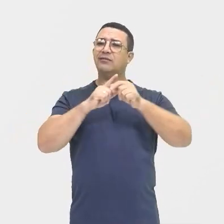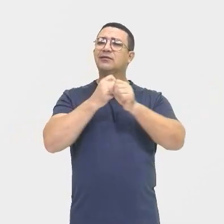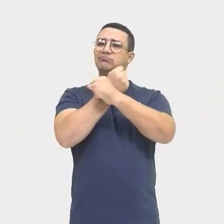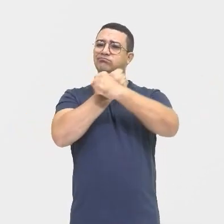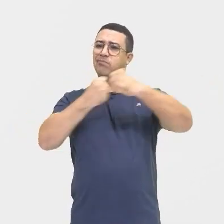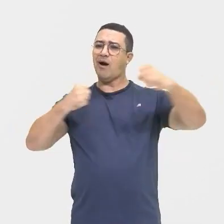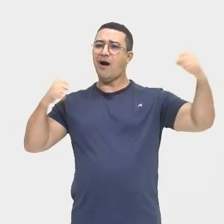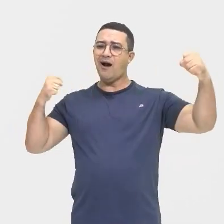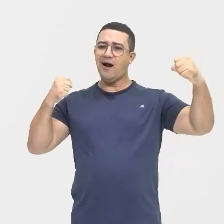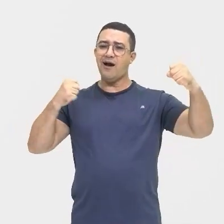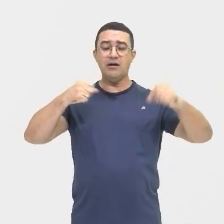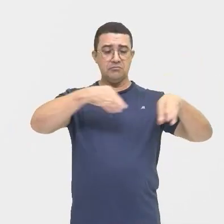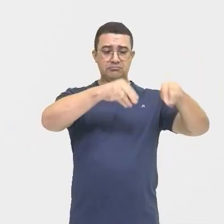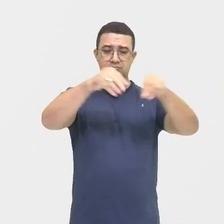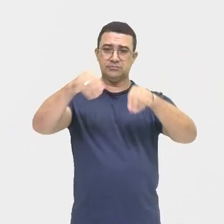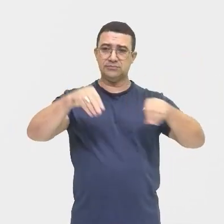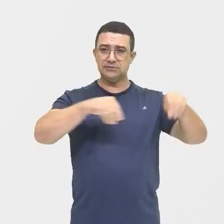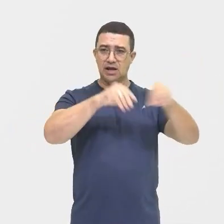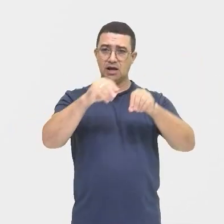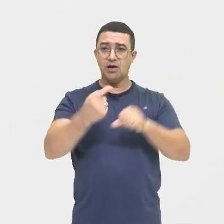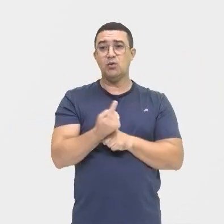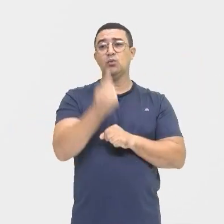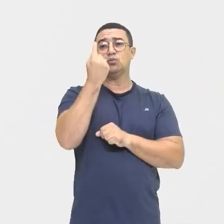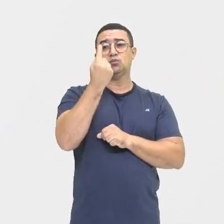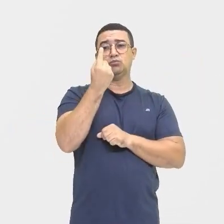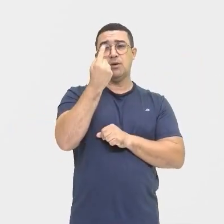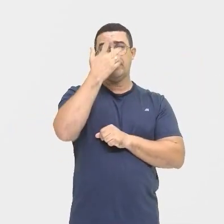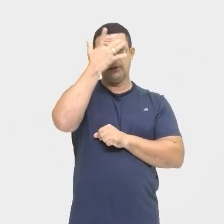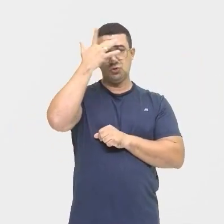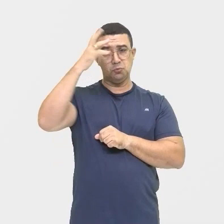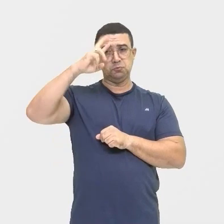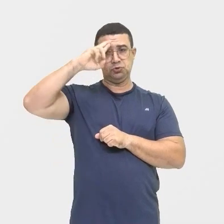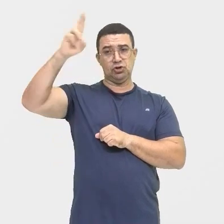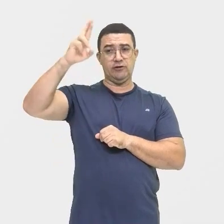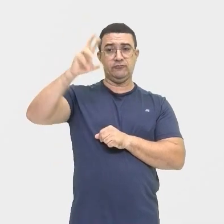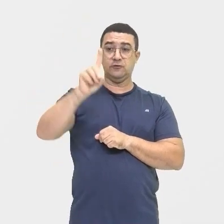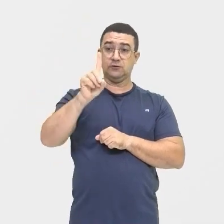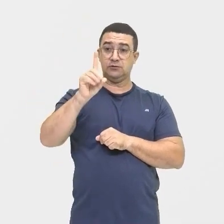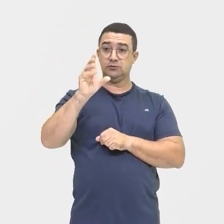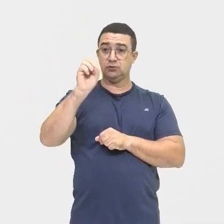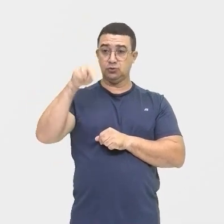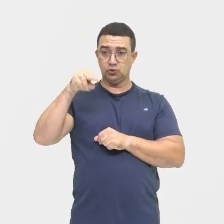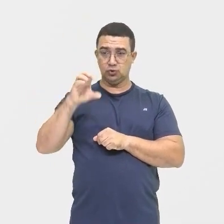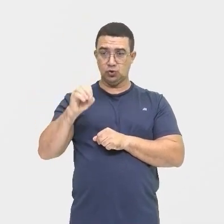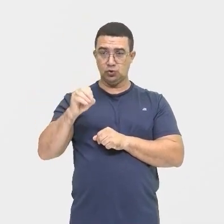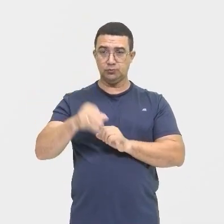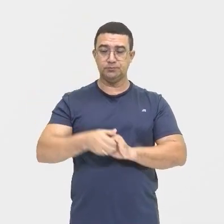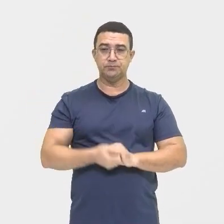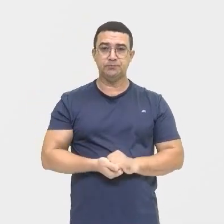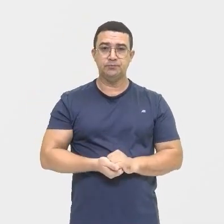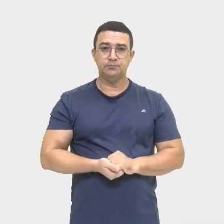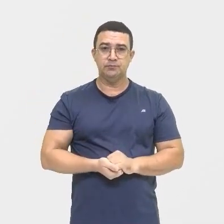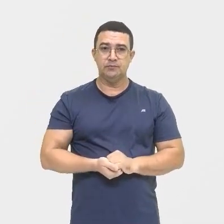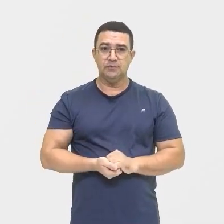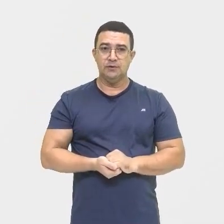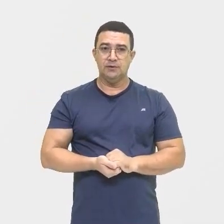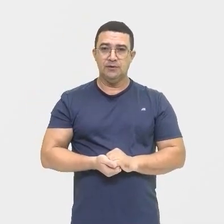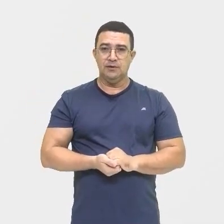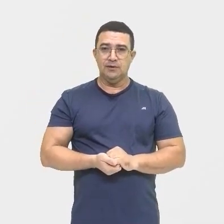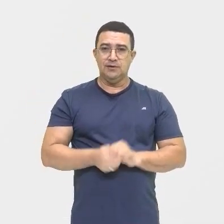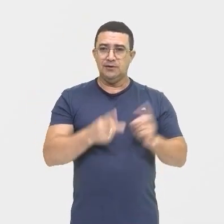Com um único dono, pertencente a um único dono Então a gente vai observar durante